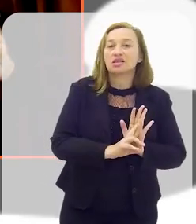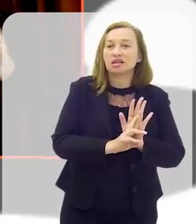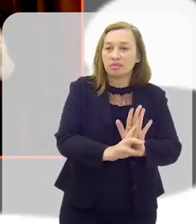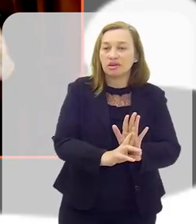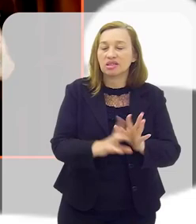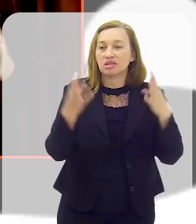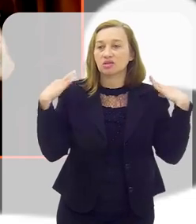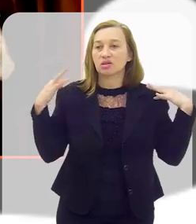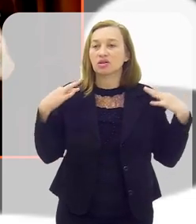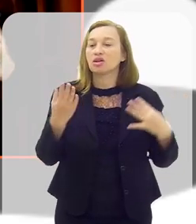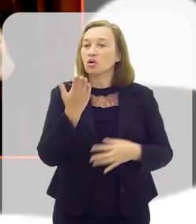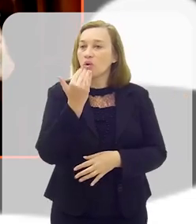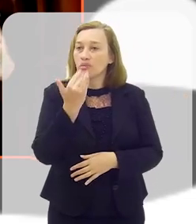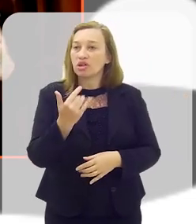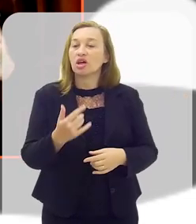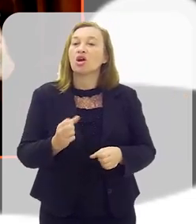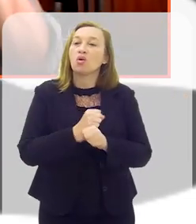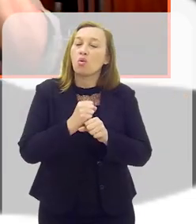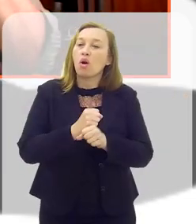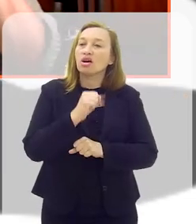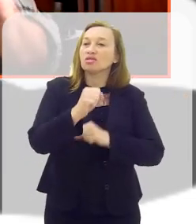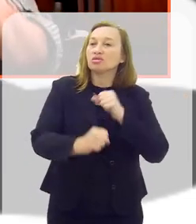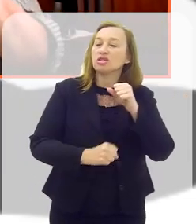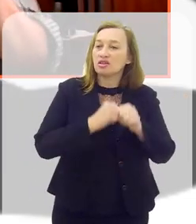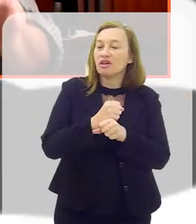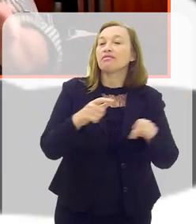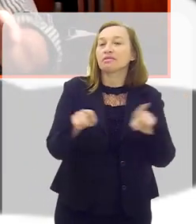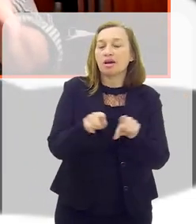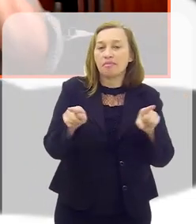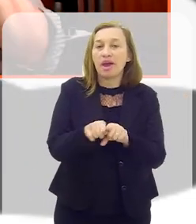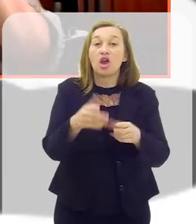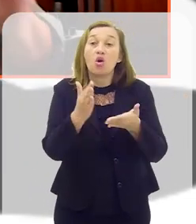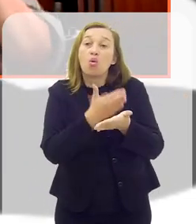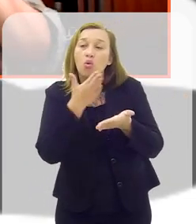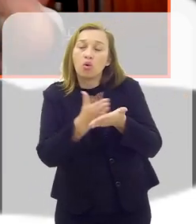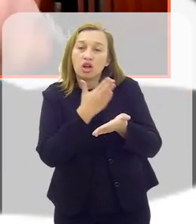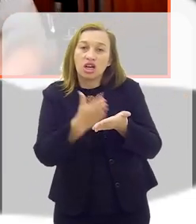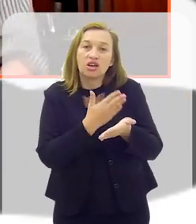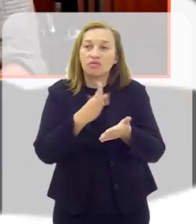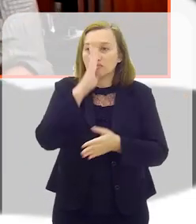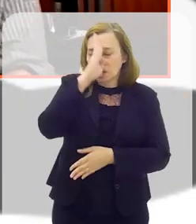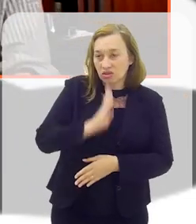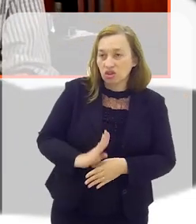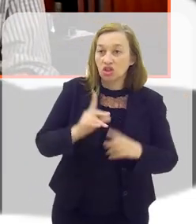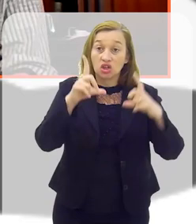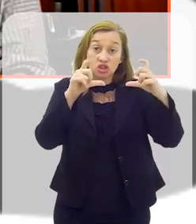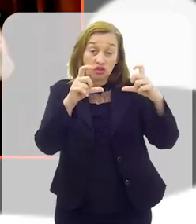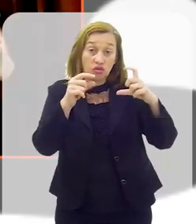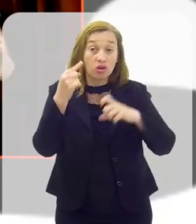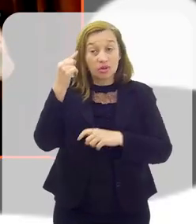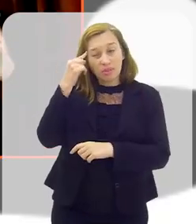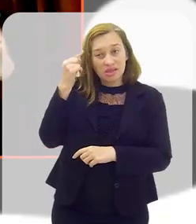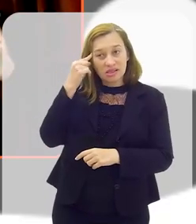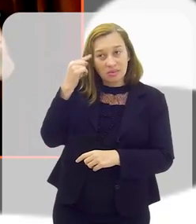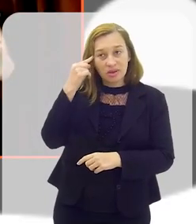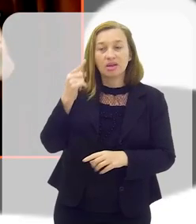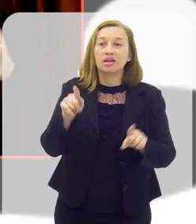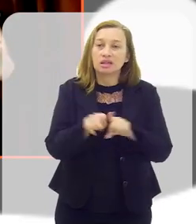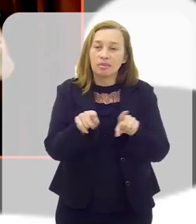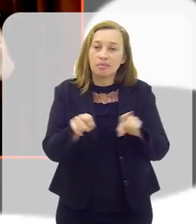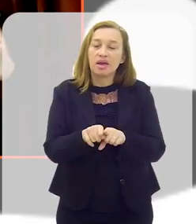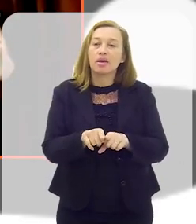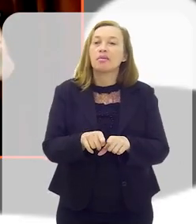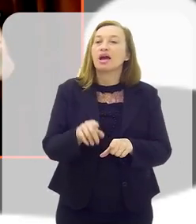ano que vem eu vou lançar um livro gratuito, um e-book gratuito de fotos e pensamentos, também pela editora